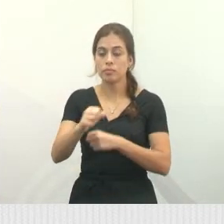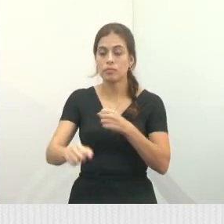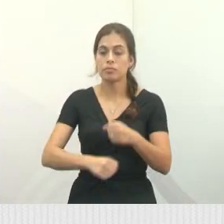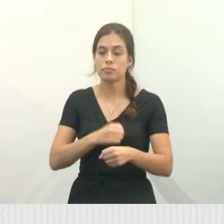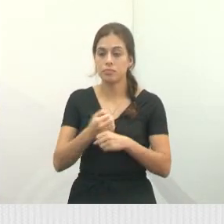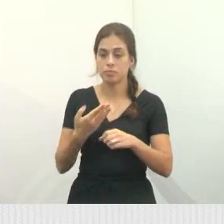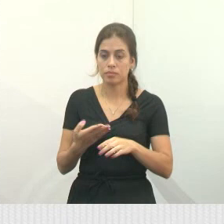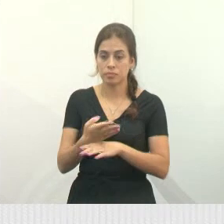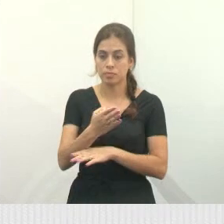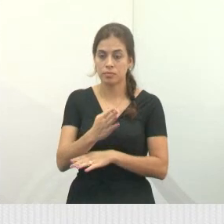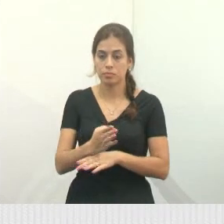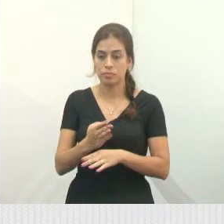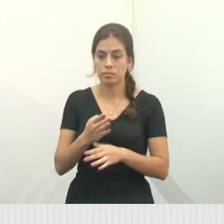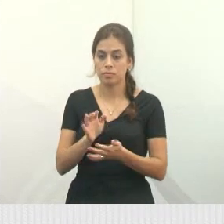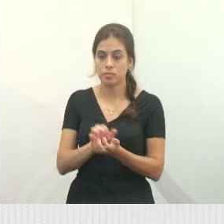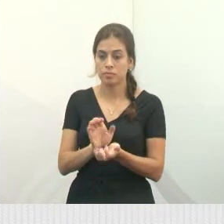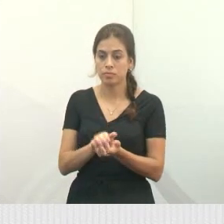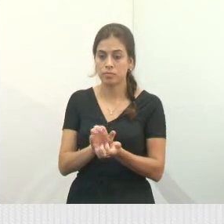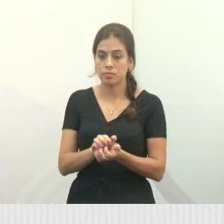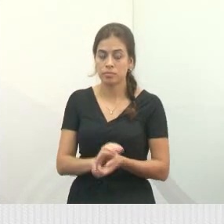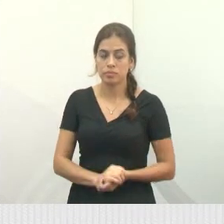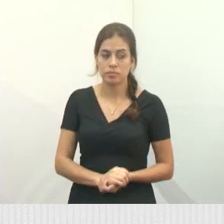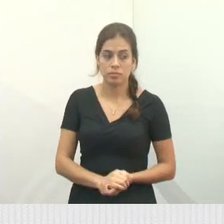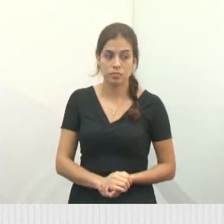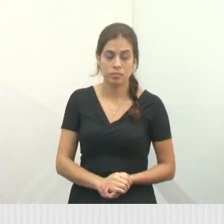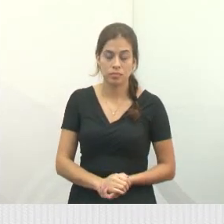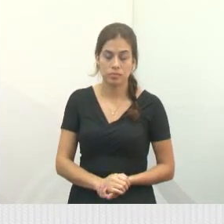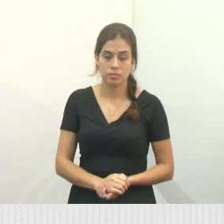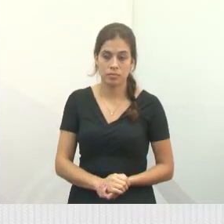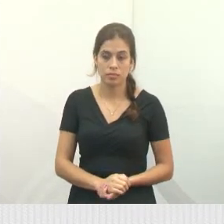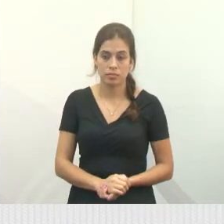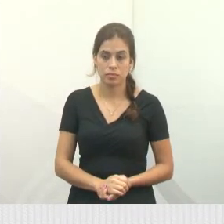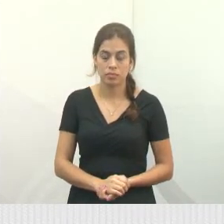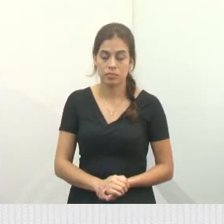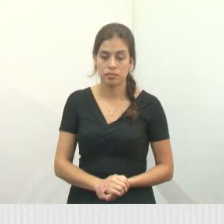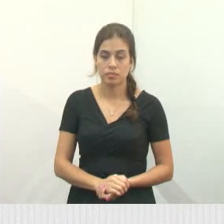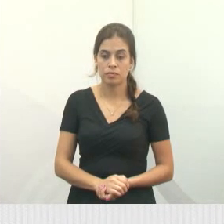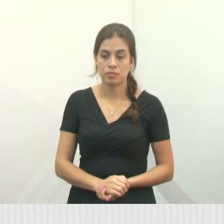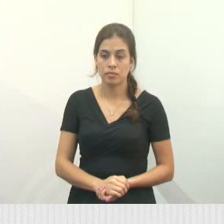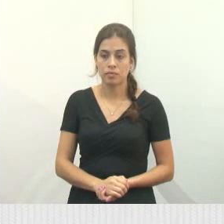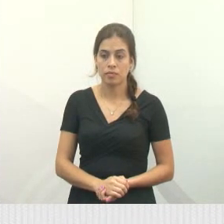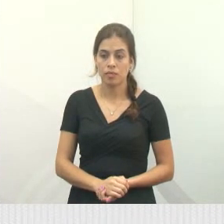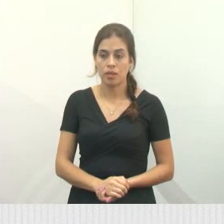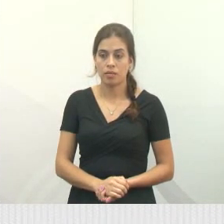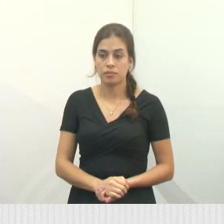Participa Jacareí. Pode mostrar o próximo.